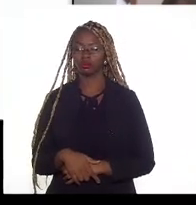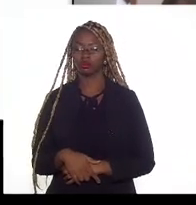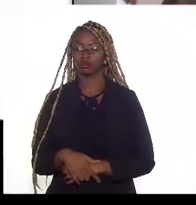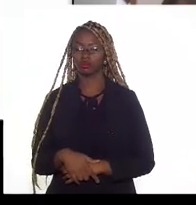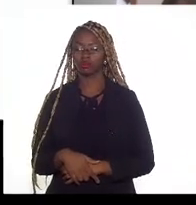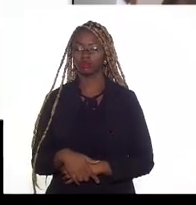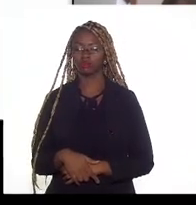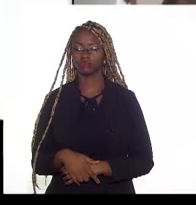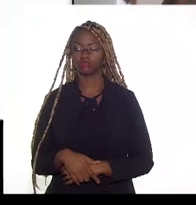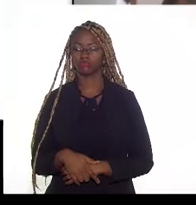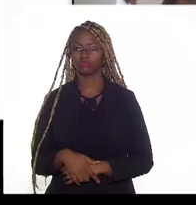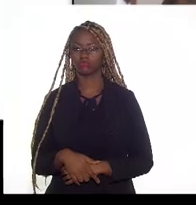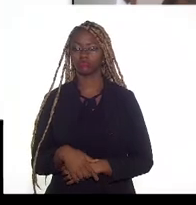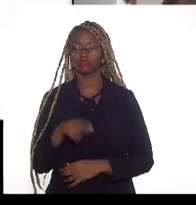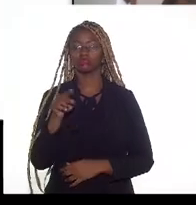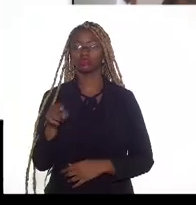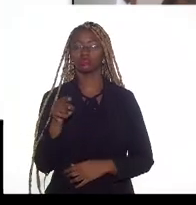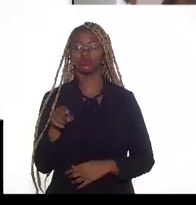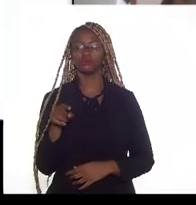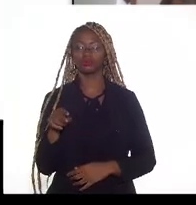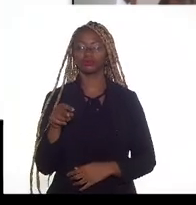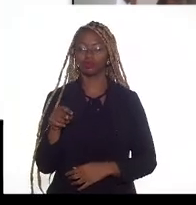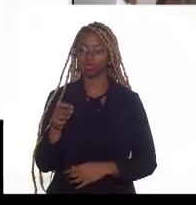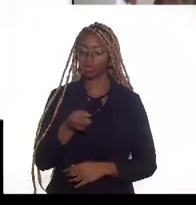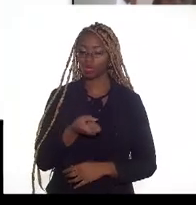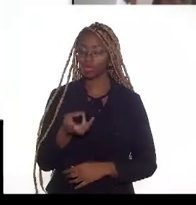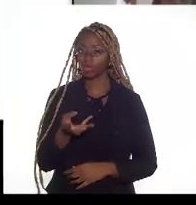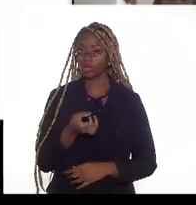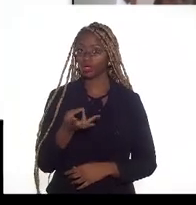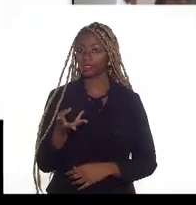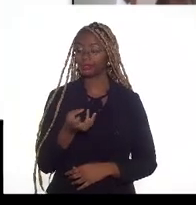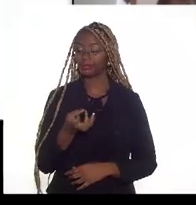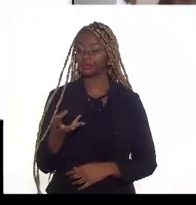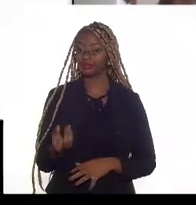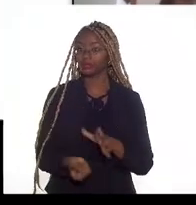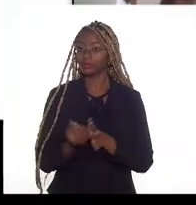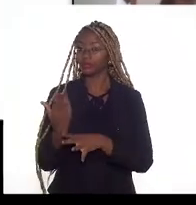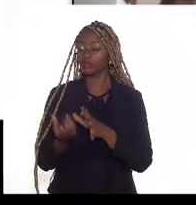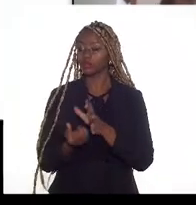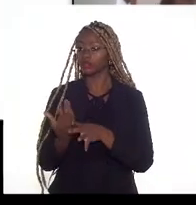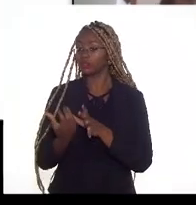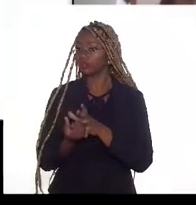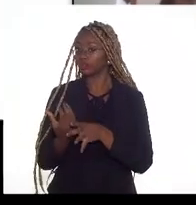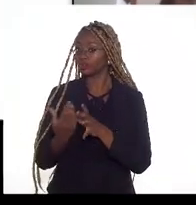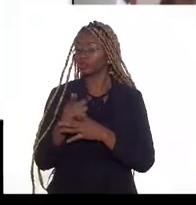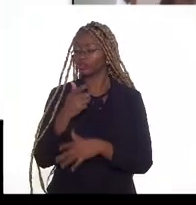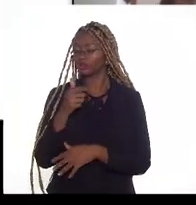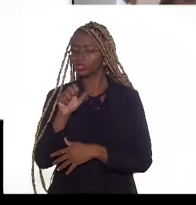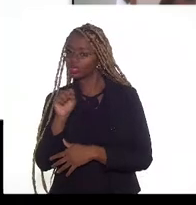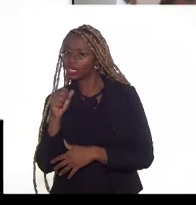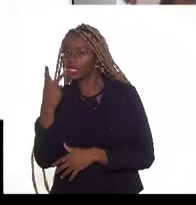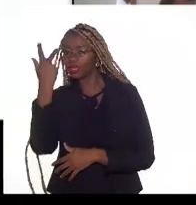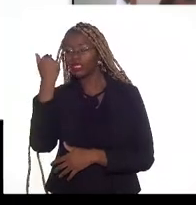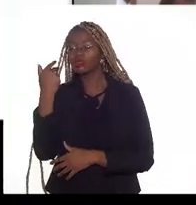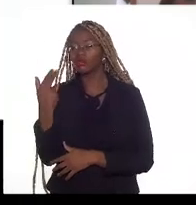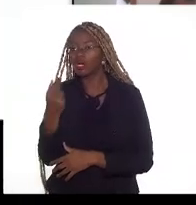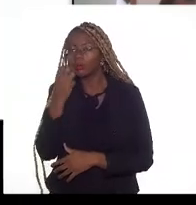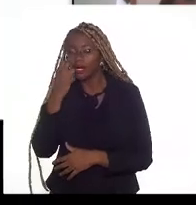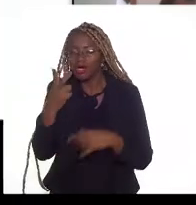Em relação ao volume da produção de gás natural considerado para fins de apuração